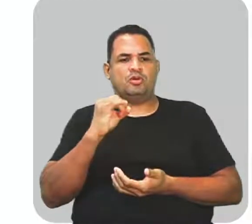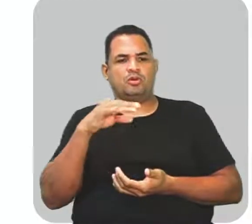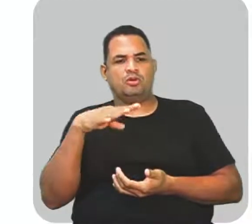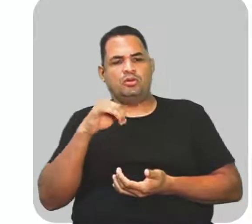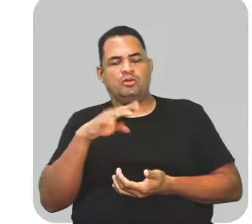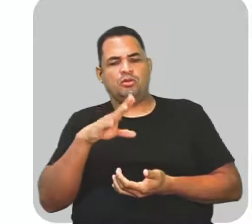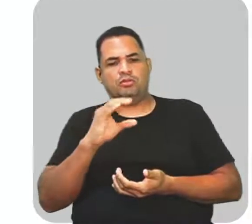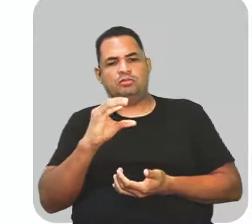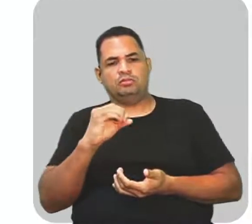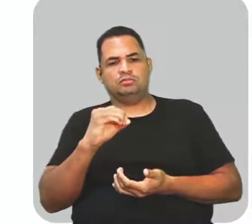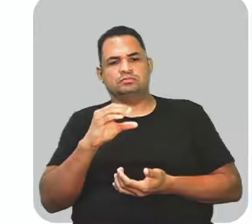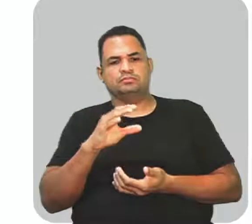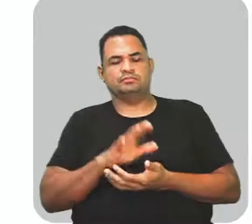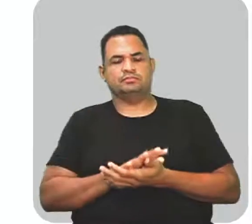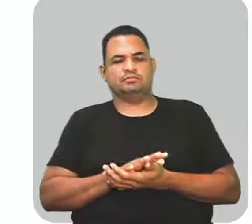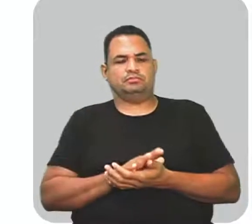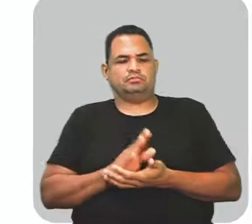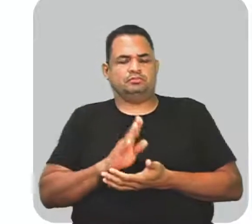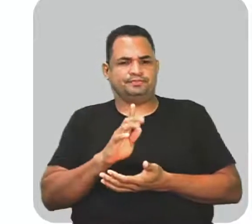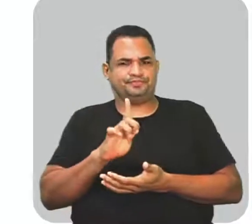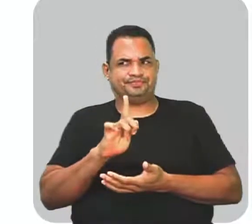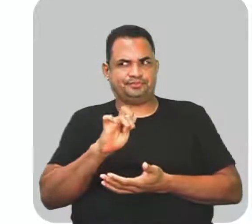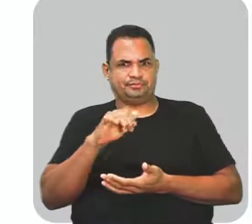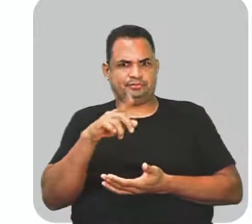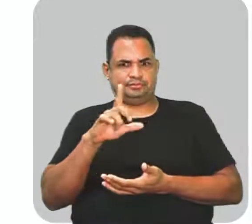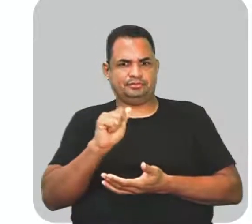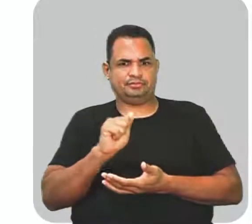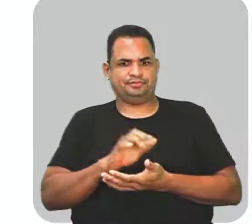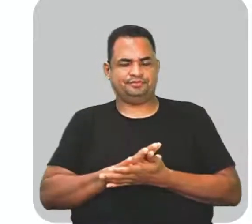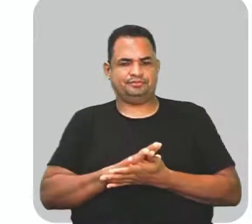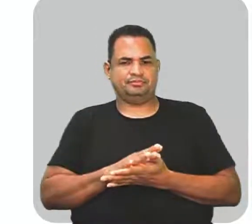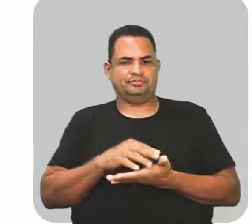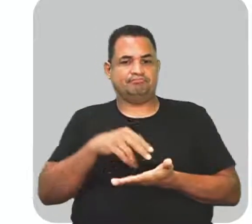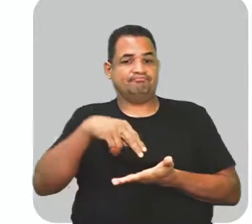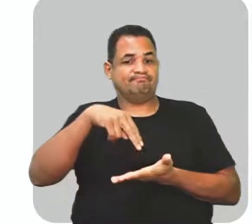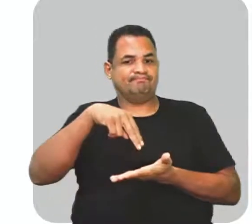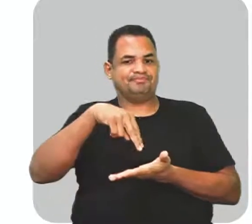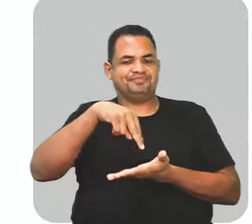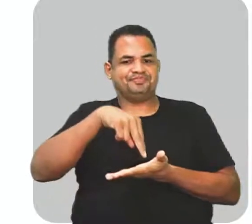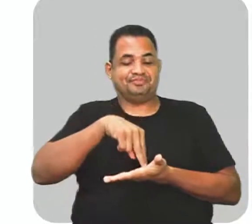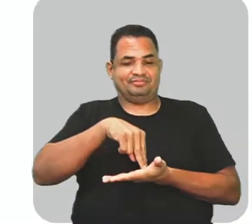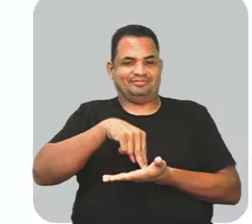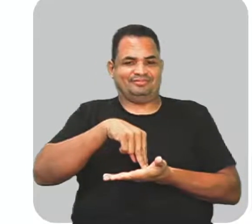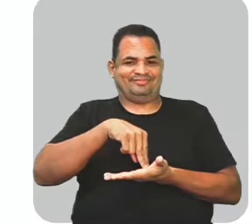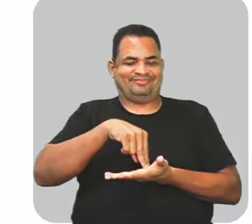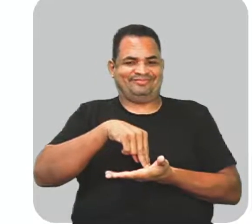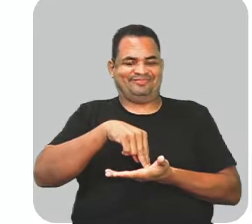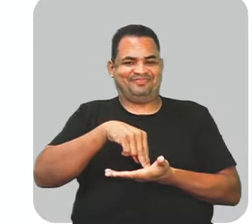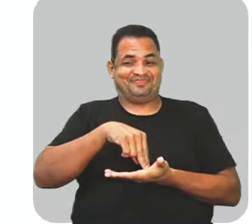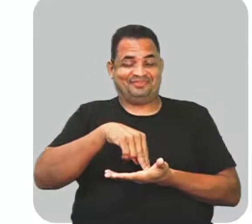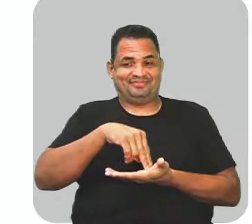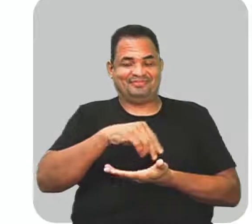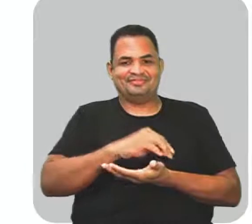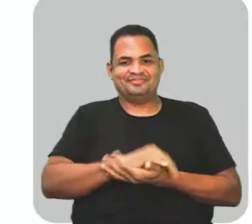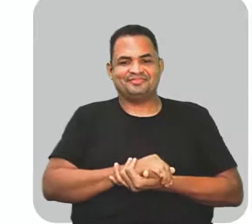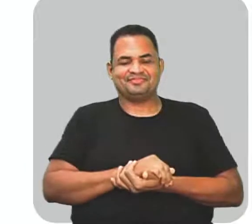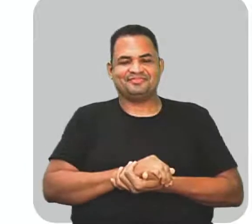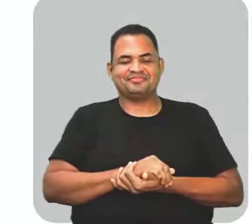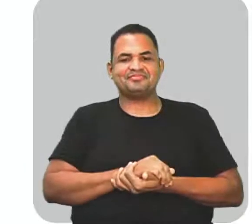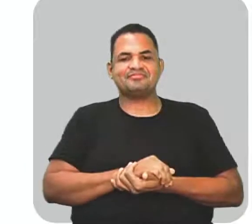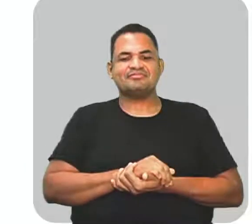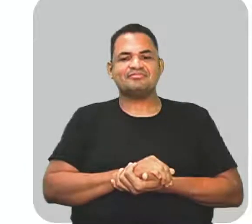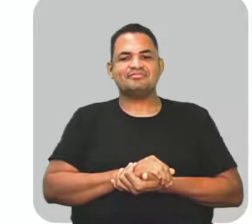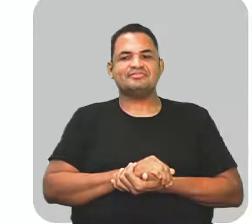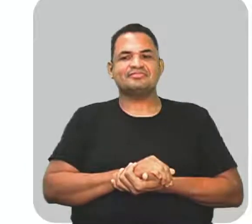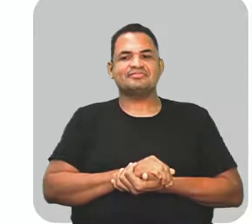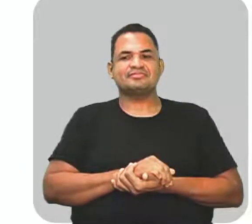Corococó, gente, faz o galo às seis da manhã. Pela fé, o Sámi até deu uma risadinha a esse galo, né?